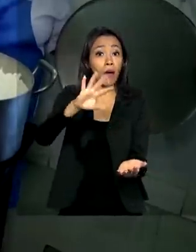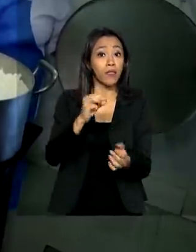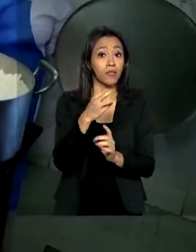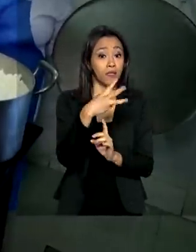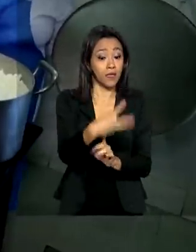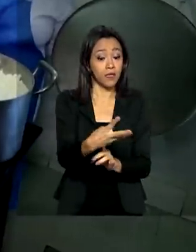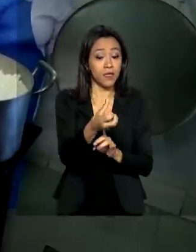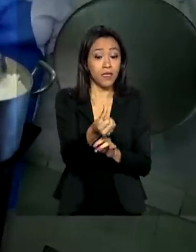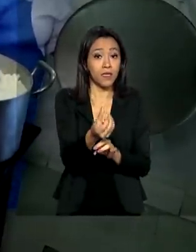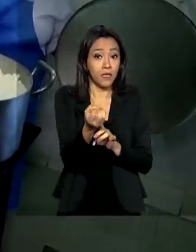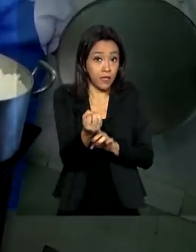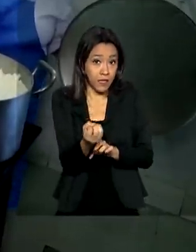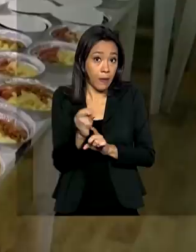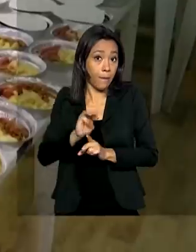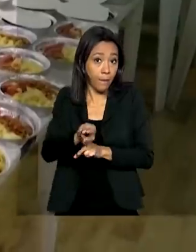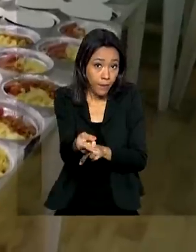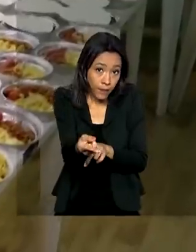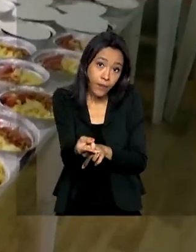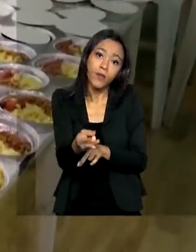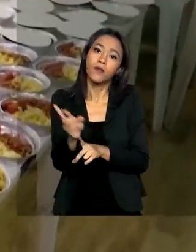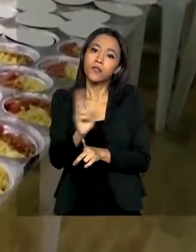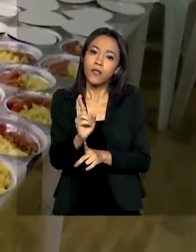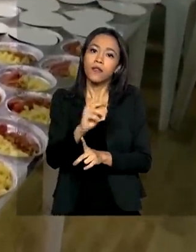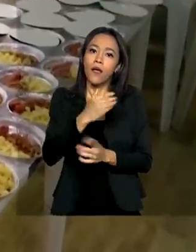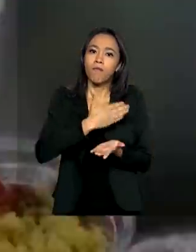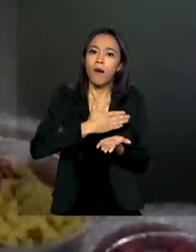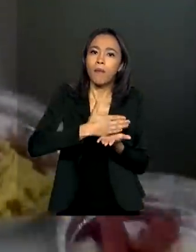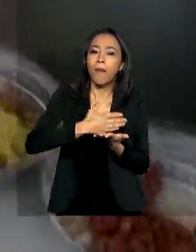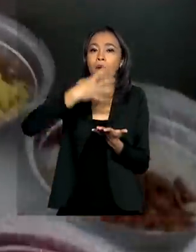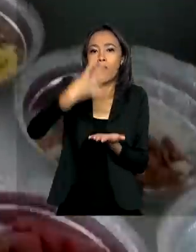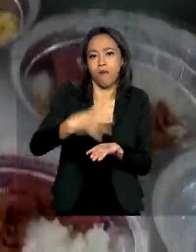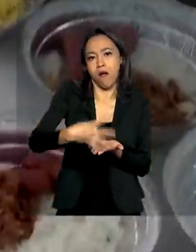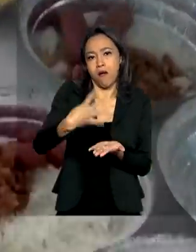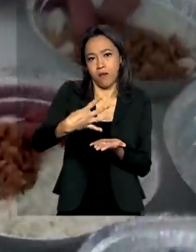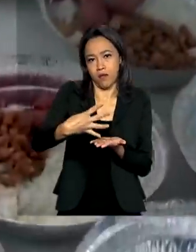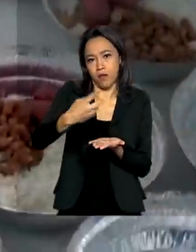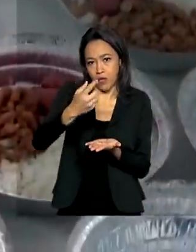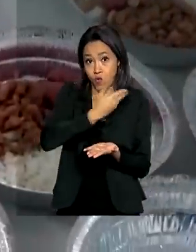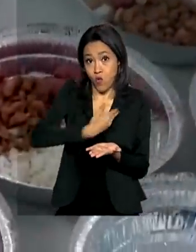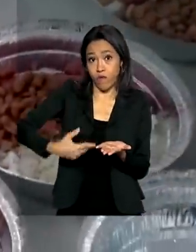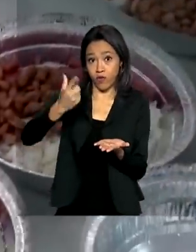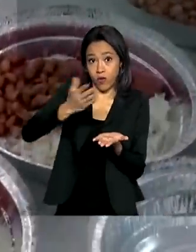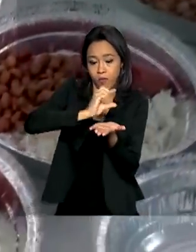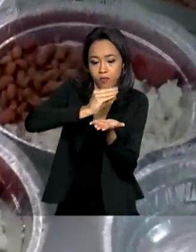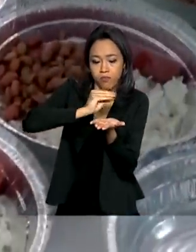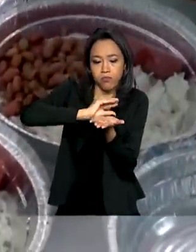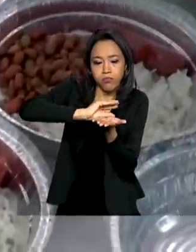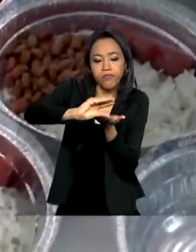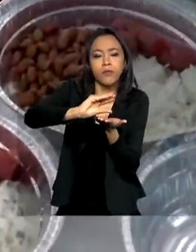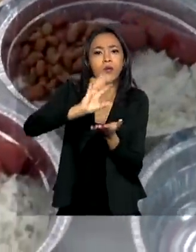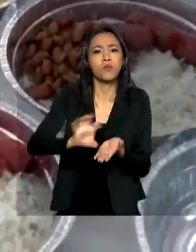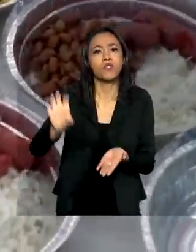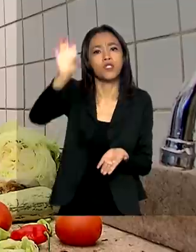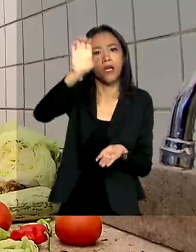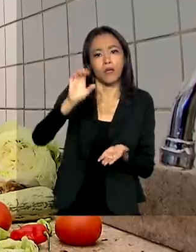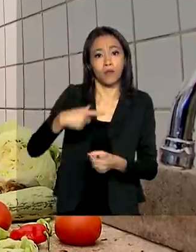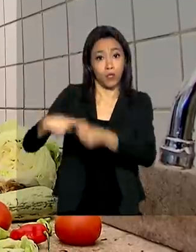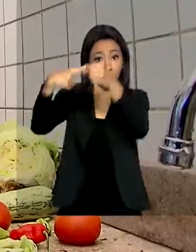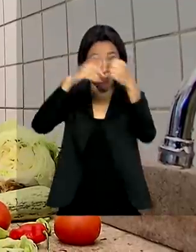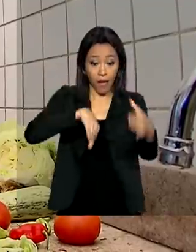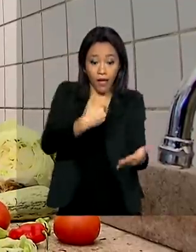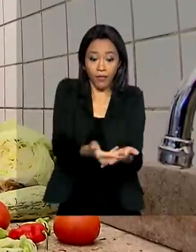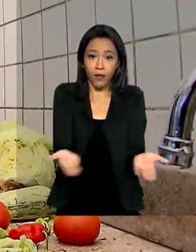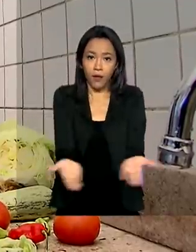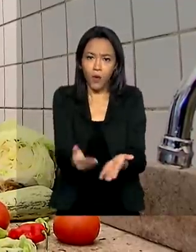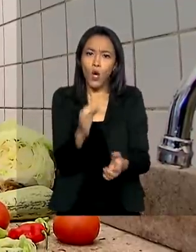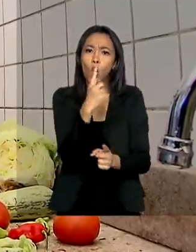milhões de reais é a quarta parcela repassada pelo governo aos estados e municípios. O total dos repasses até agora